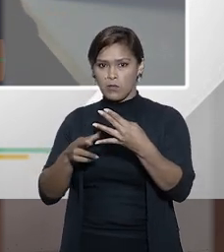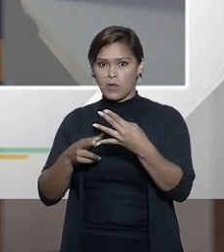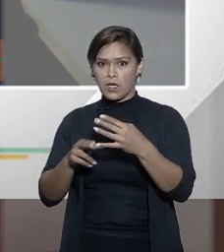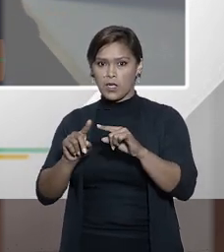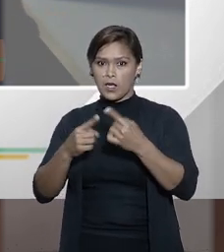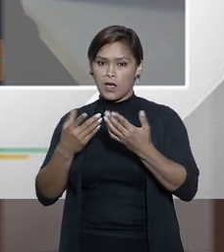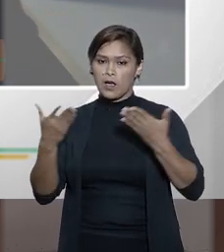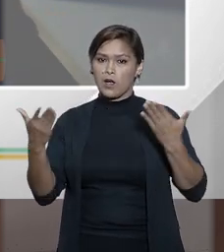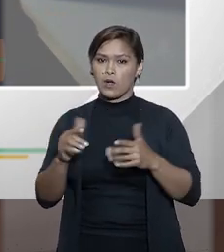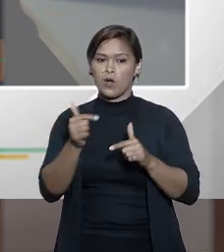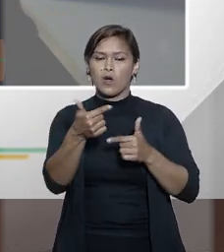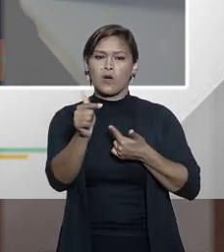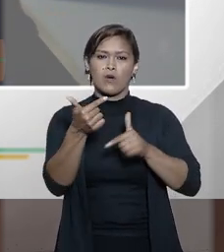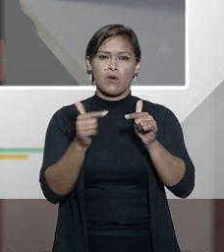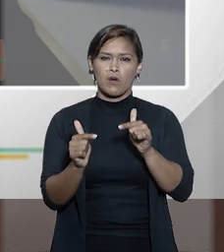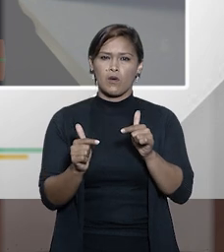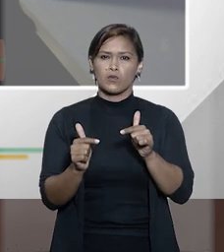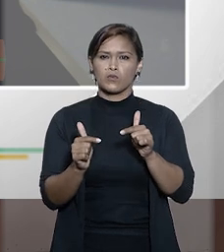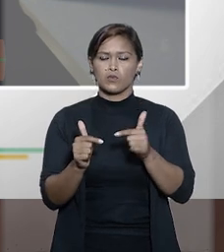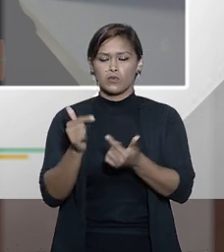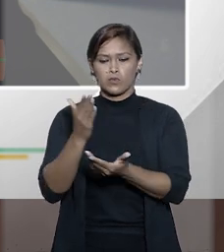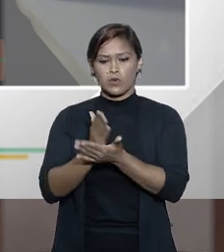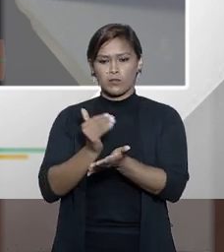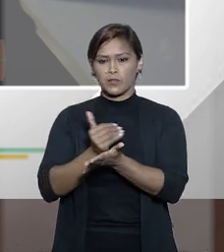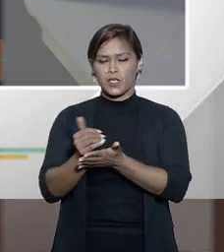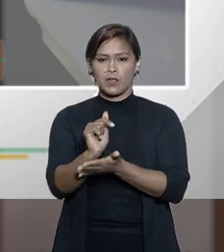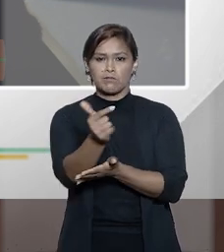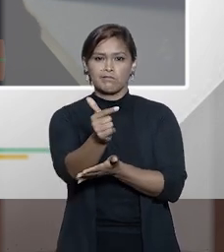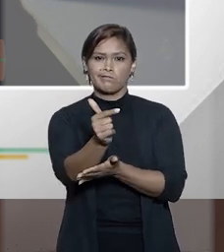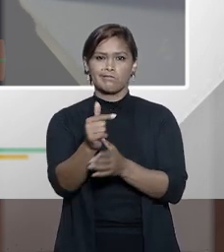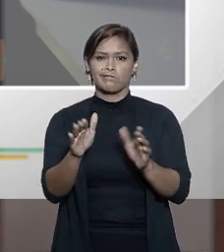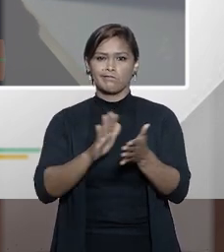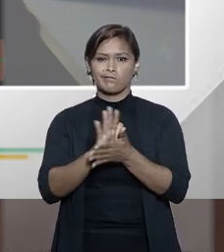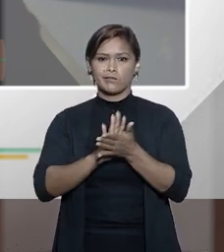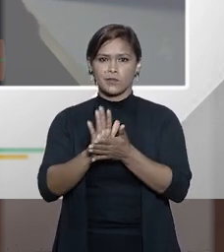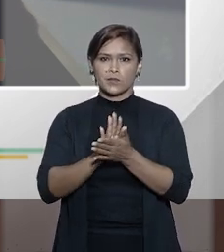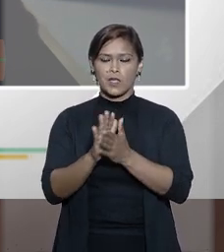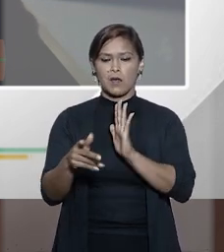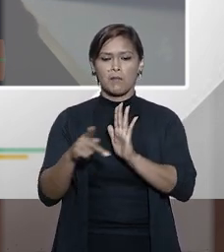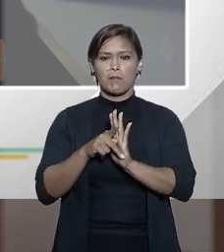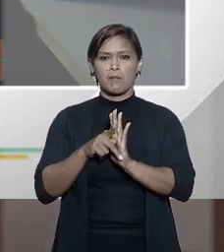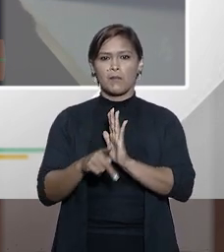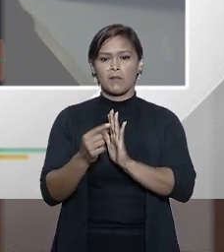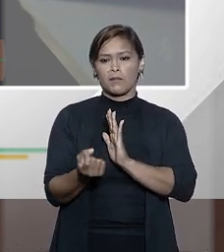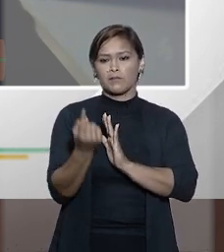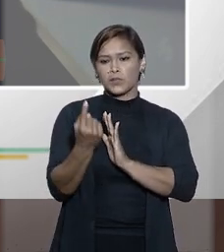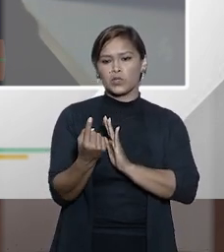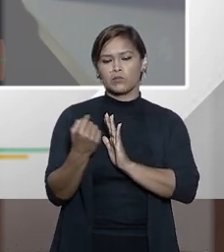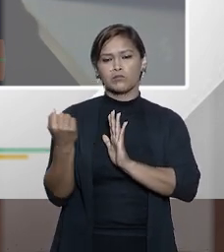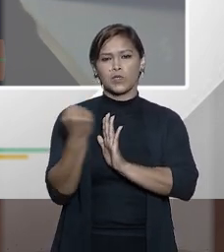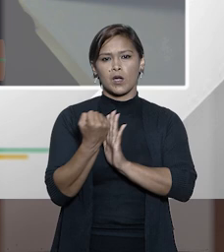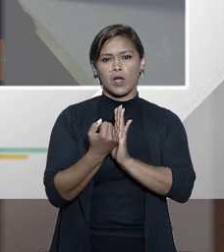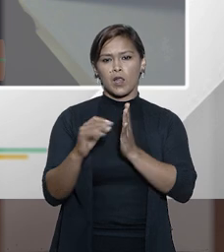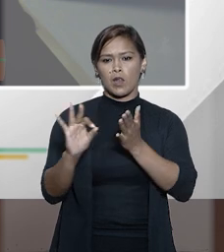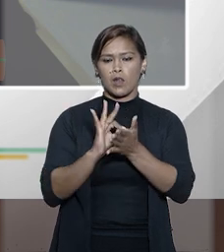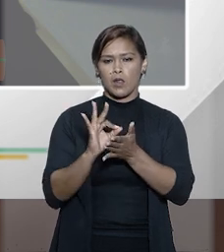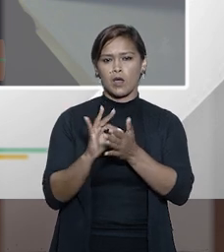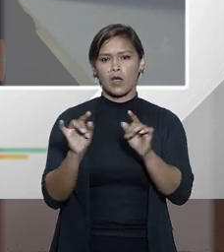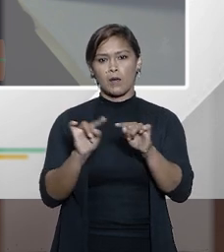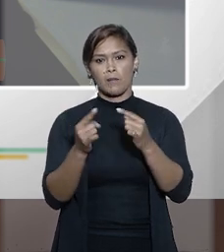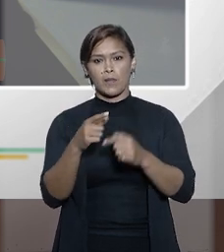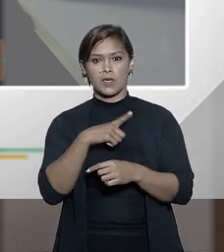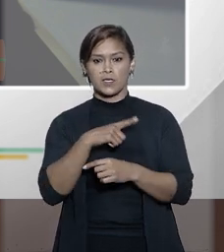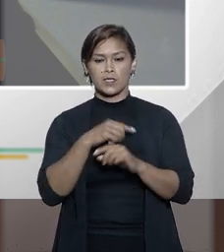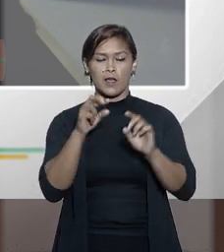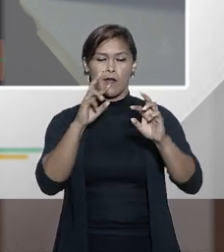quanto aos outros procedimentos eles não têm propriamente um caráter homologatório mas sim